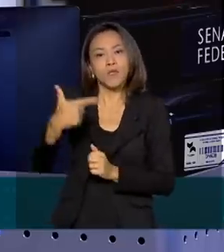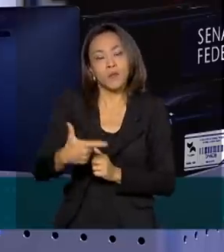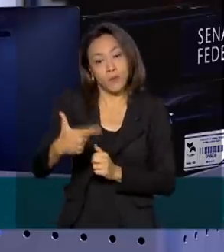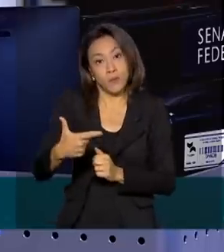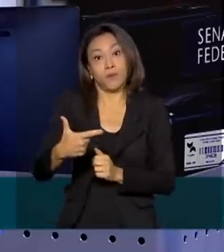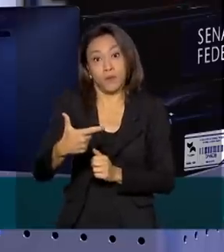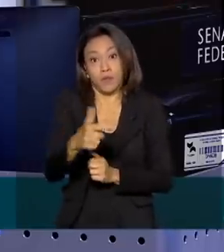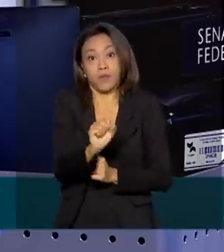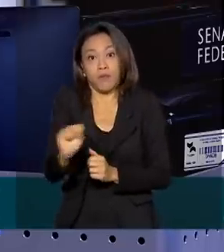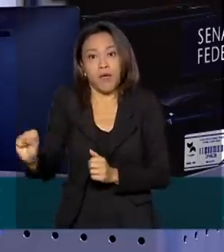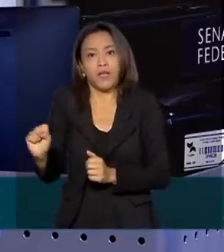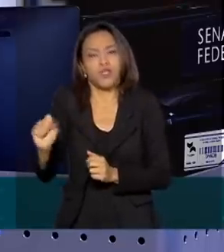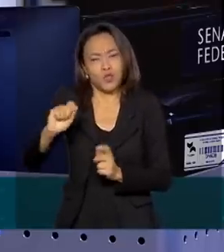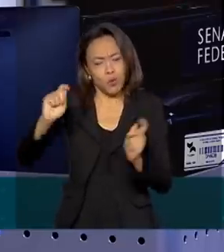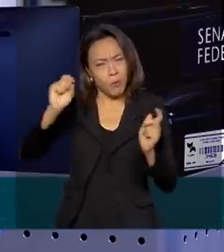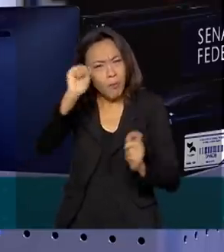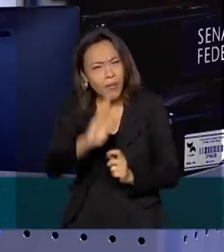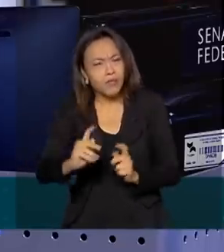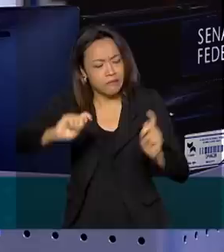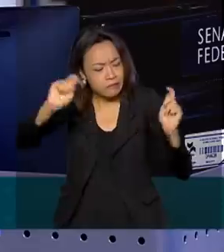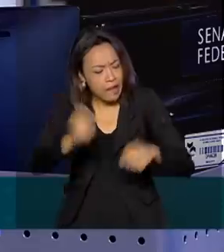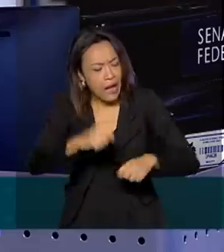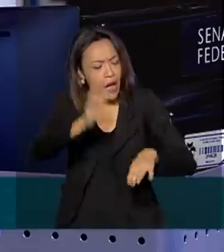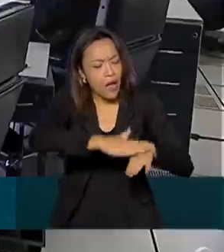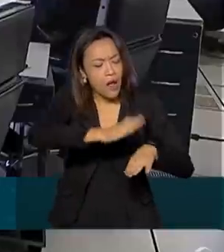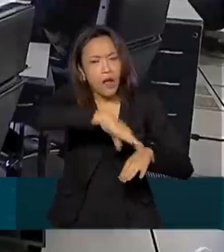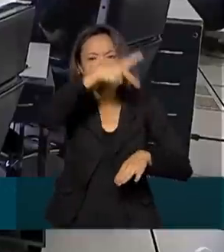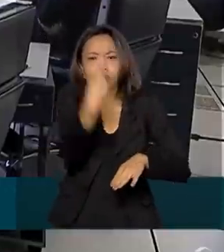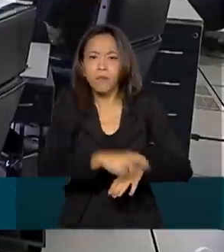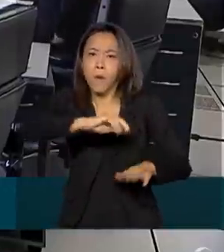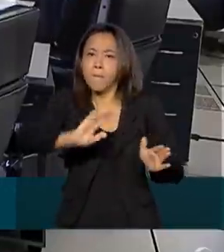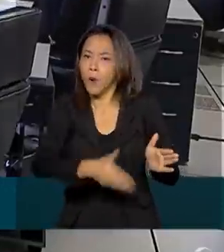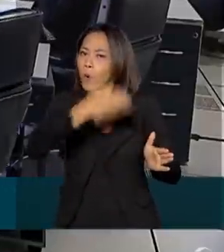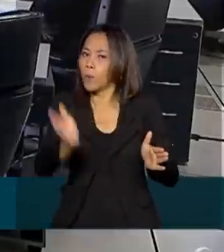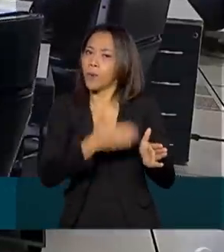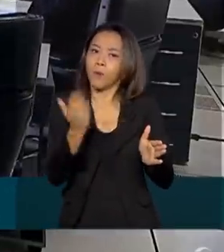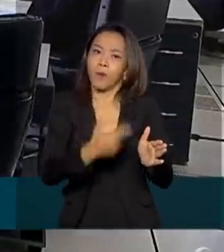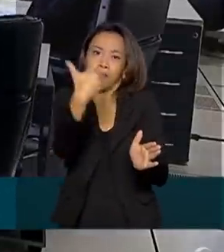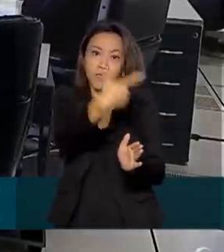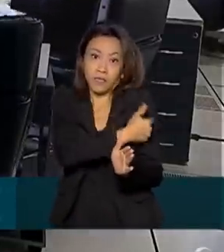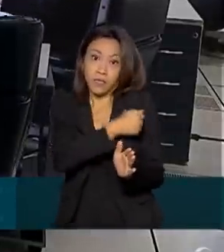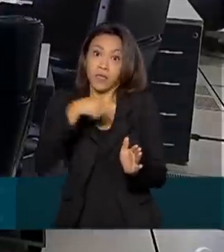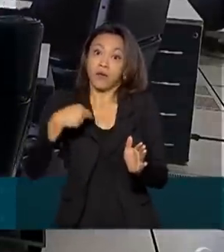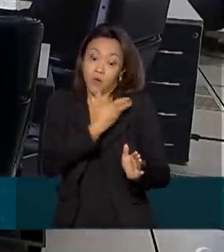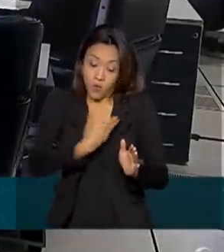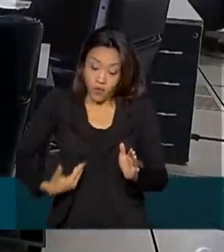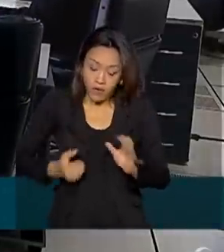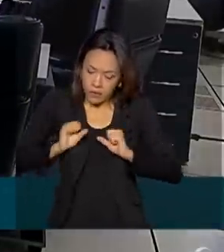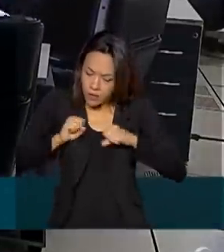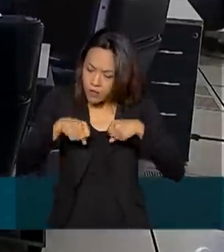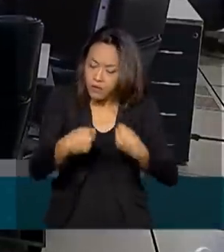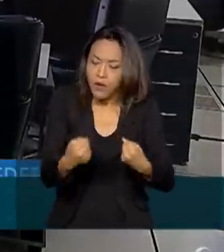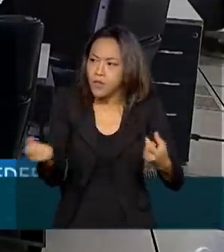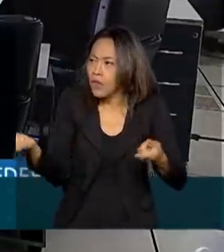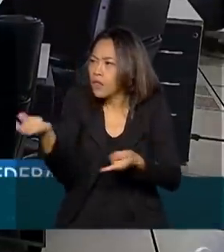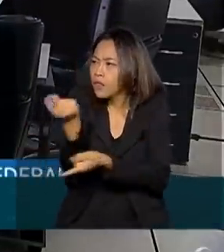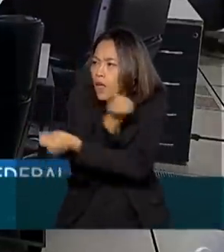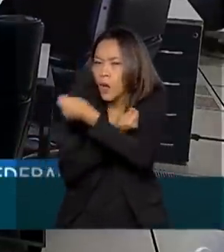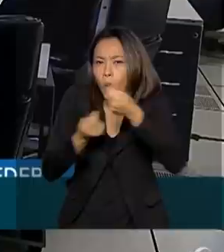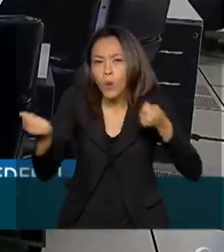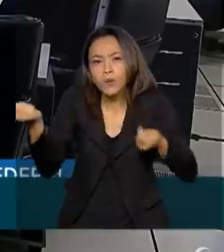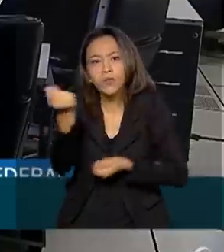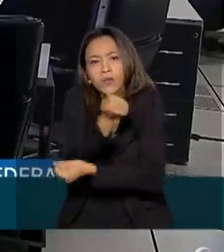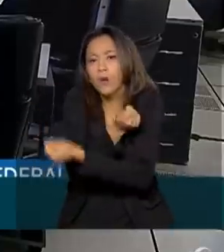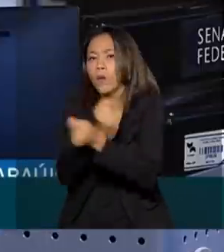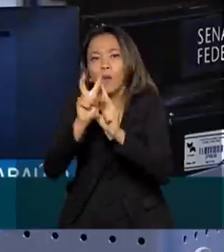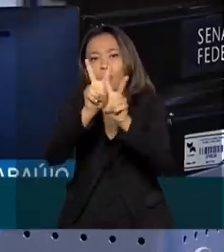autossuficiente na fabricação de vacinas e que o governo concentra esforços diplomáticos para negociar a compra